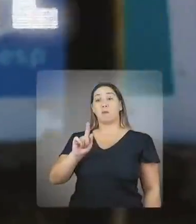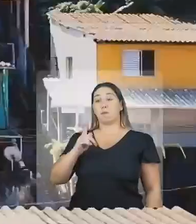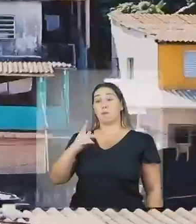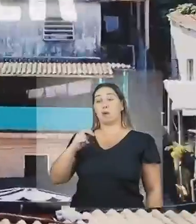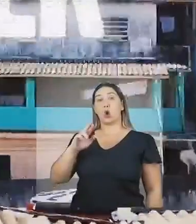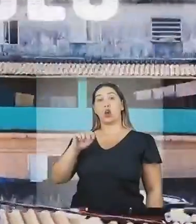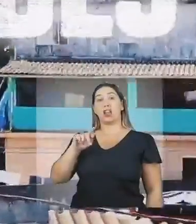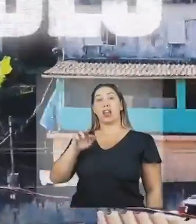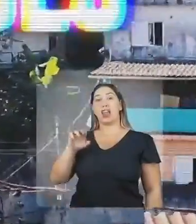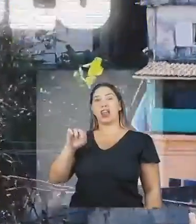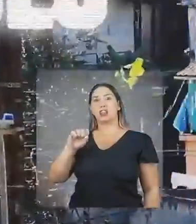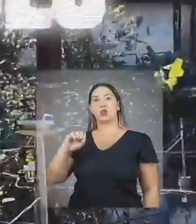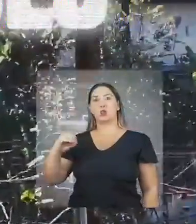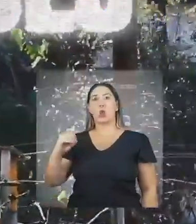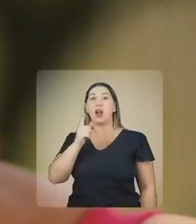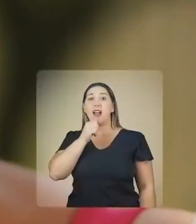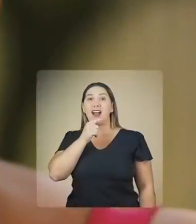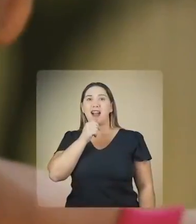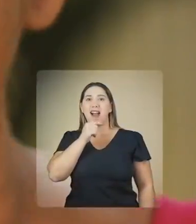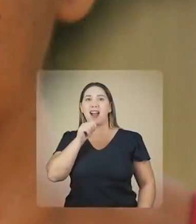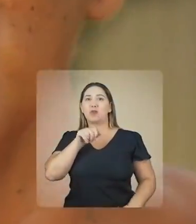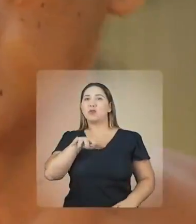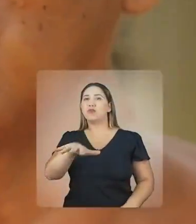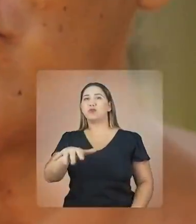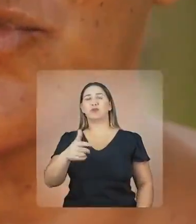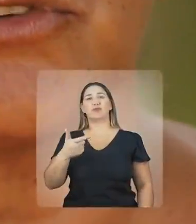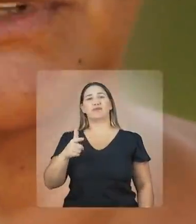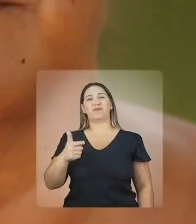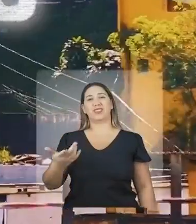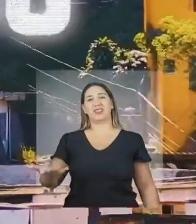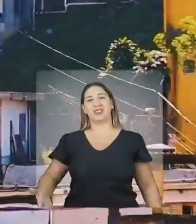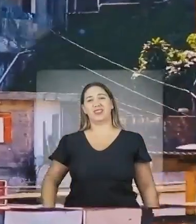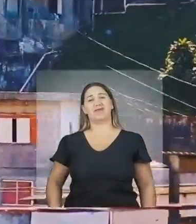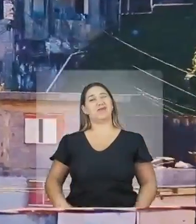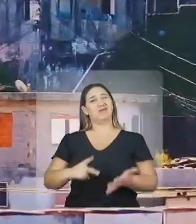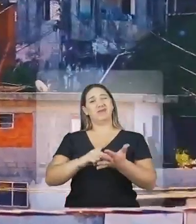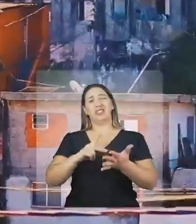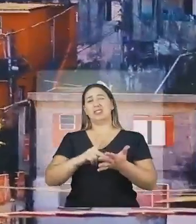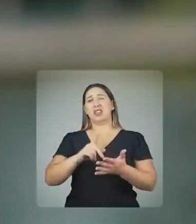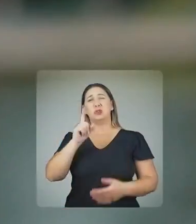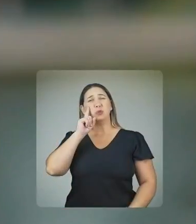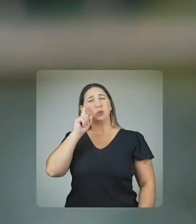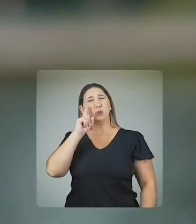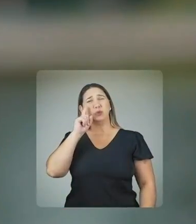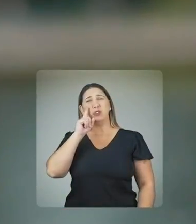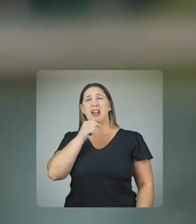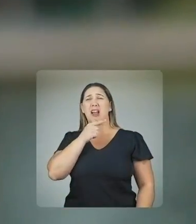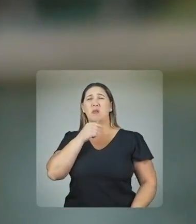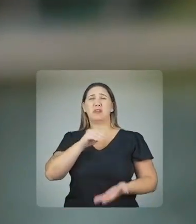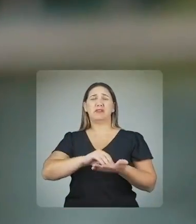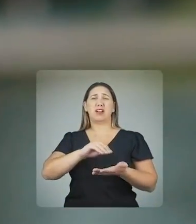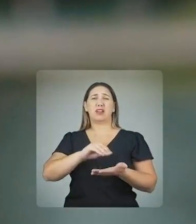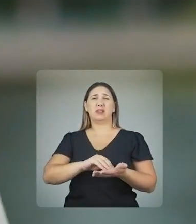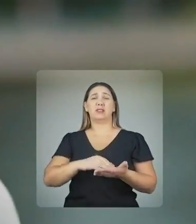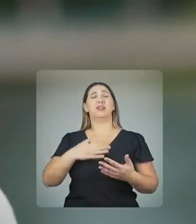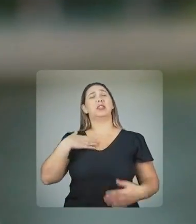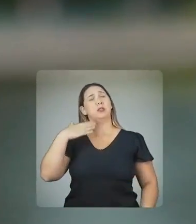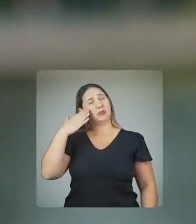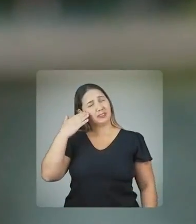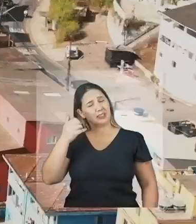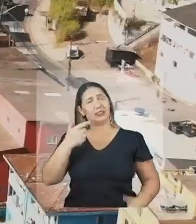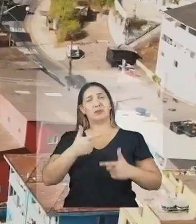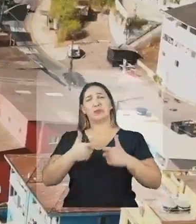suficiente para atender as comunidades. Não temos condições de estar faltando água todo dia. Eu sei desse problema. É